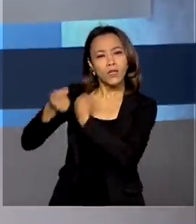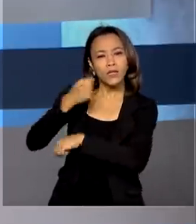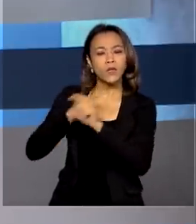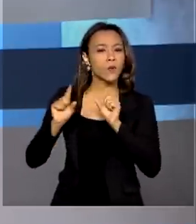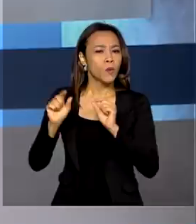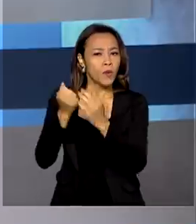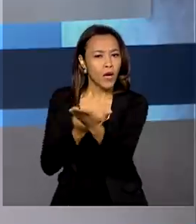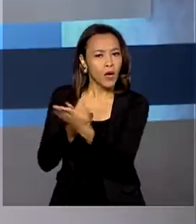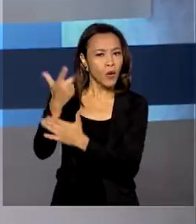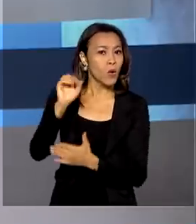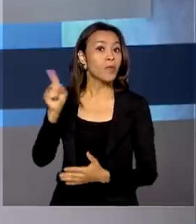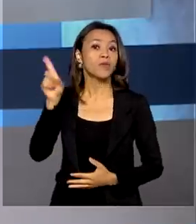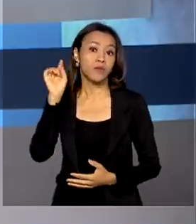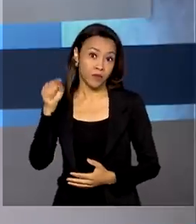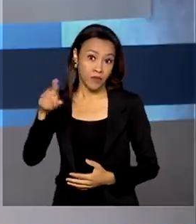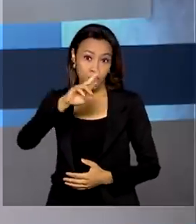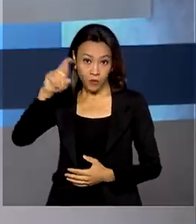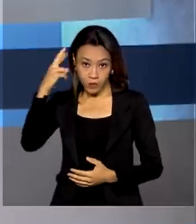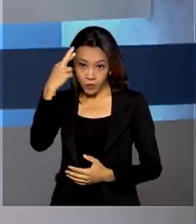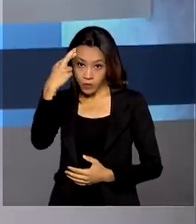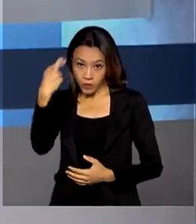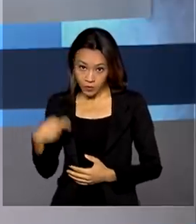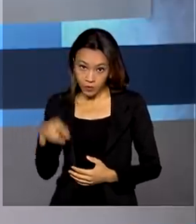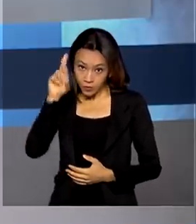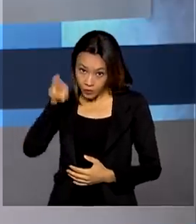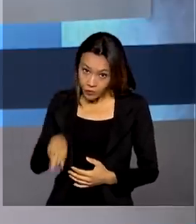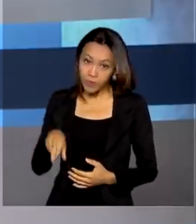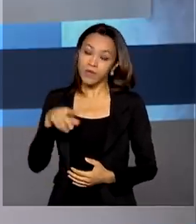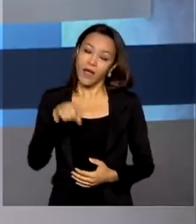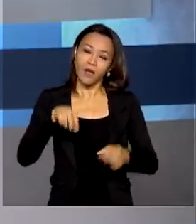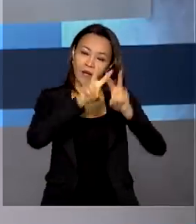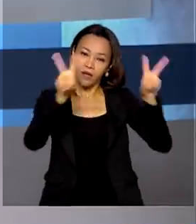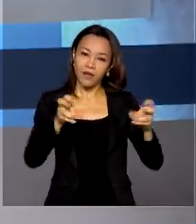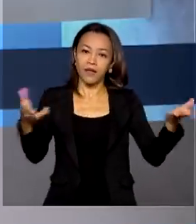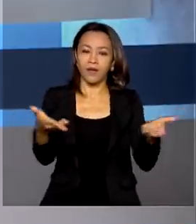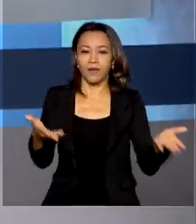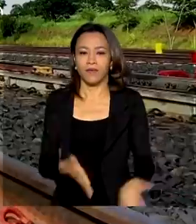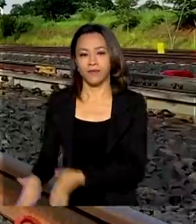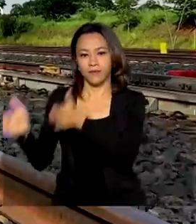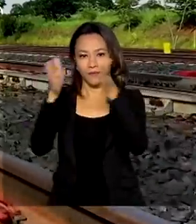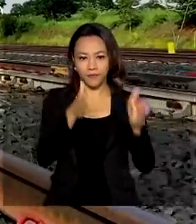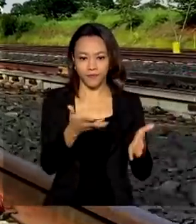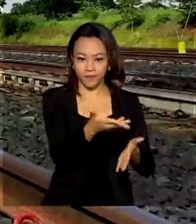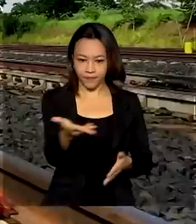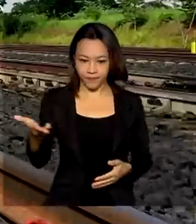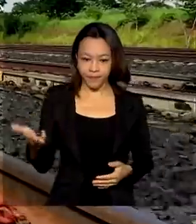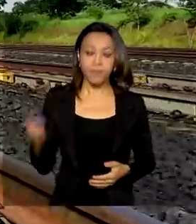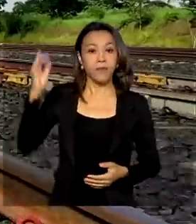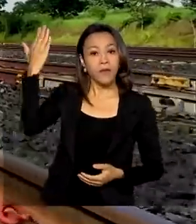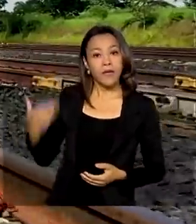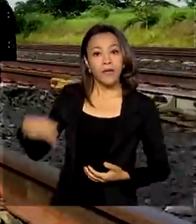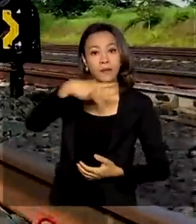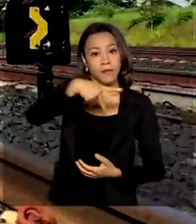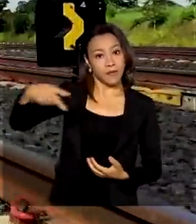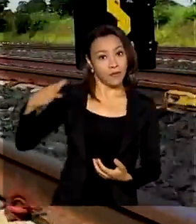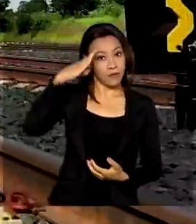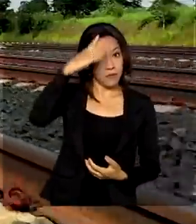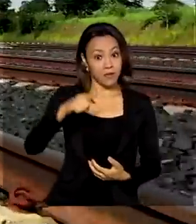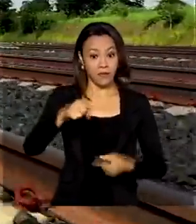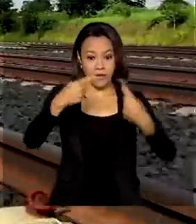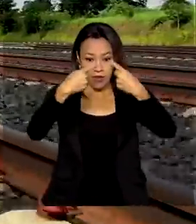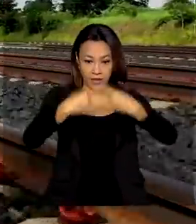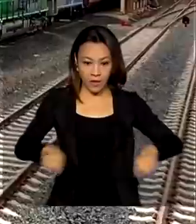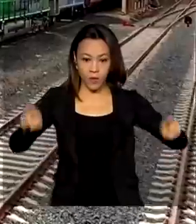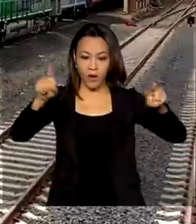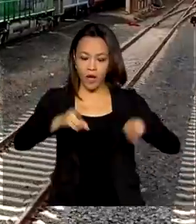imunizante russo Sputnik. Esse é um dos assuntos de hoje e vamos mostrar ainda. Presidente Jair Bolsonaro inaugura